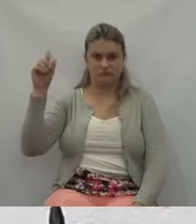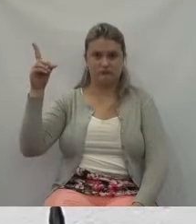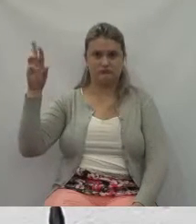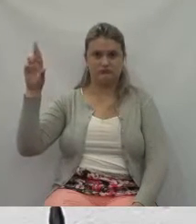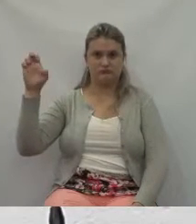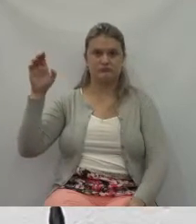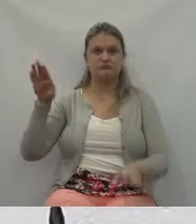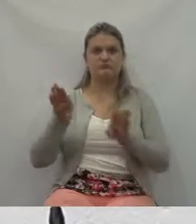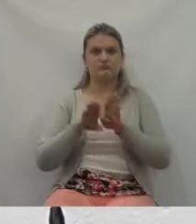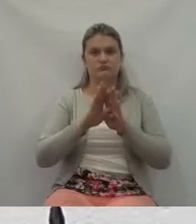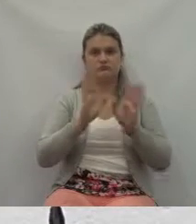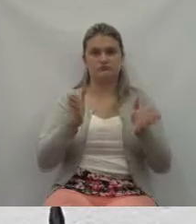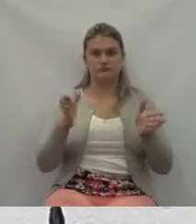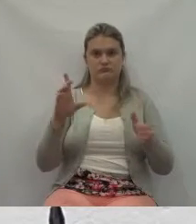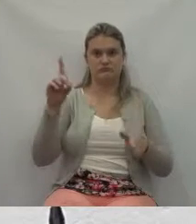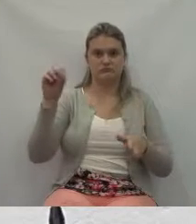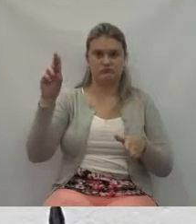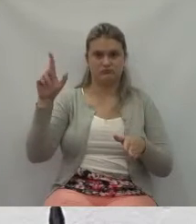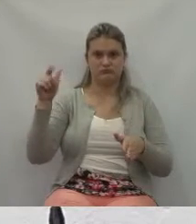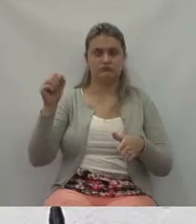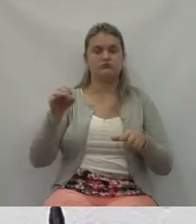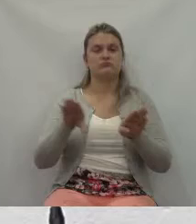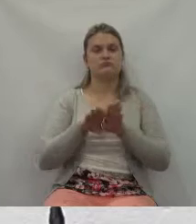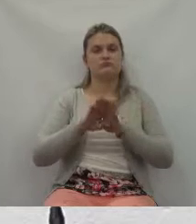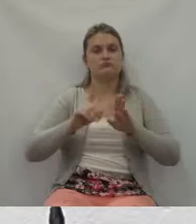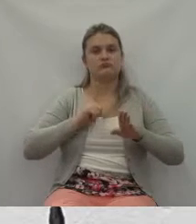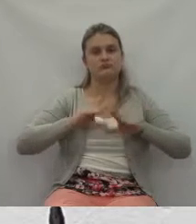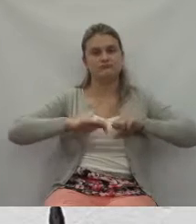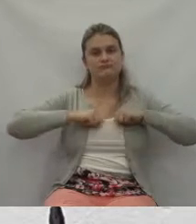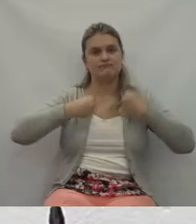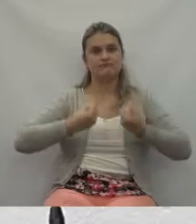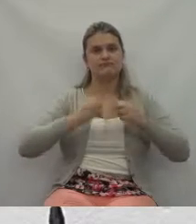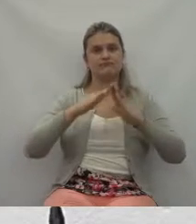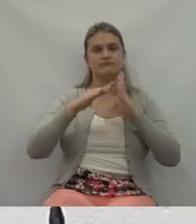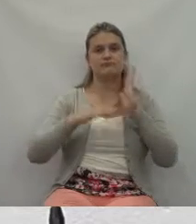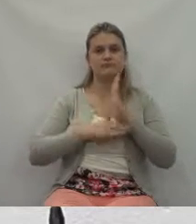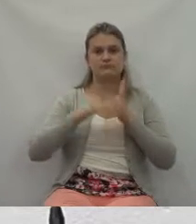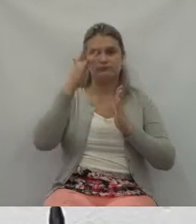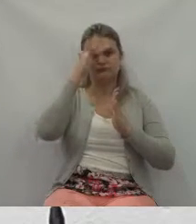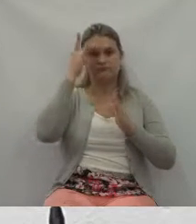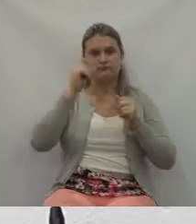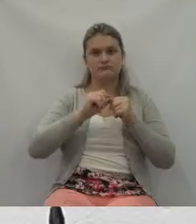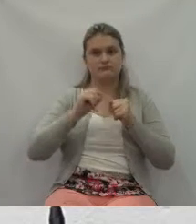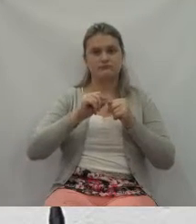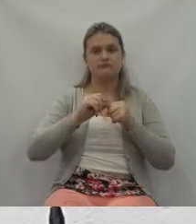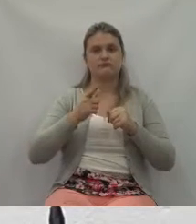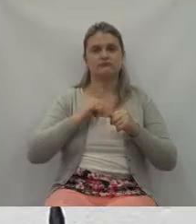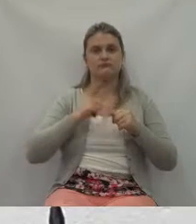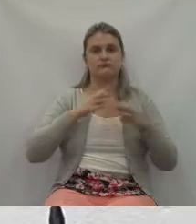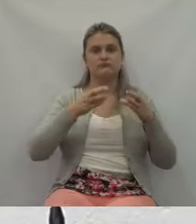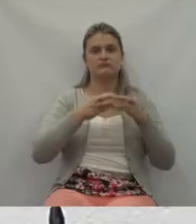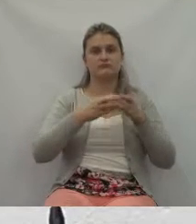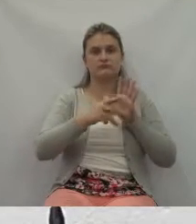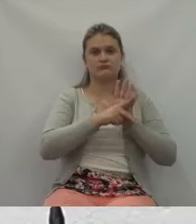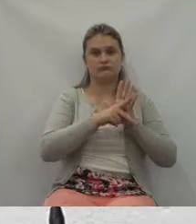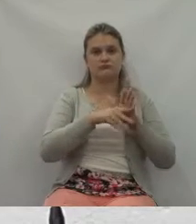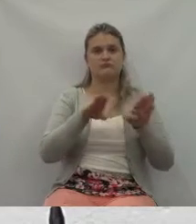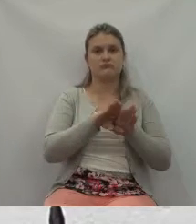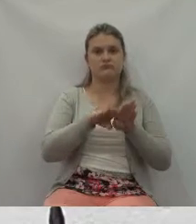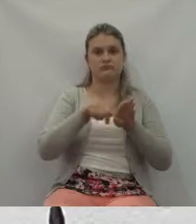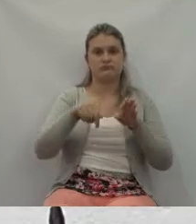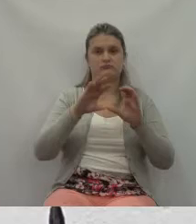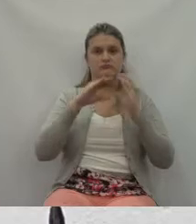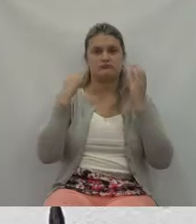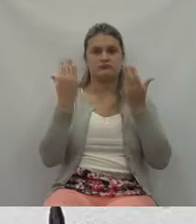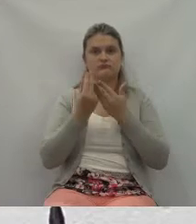e do esforço que todo mundo faz para tocar as suas instituições, tanto aqui na Câmara, como lá na Prefeitura.